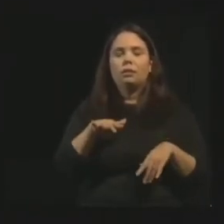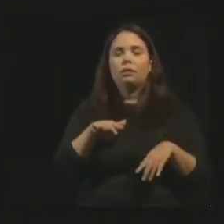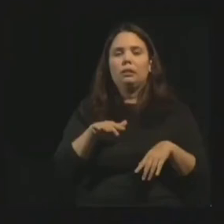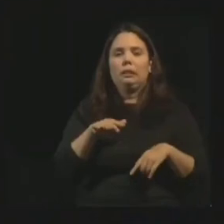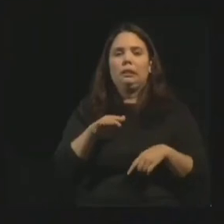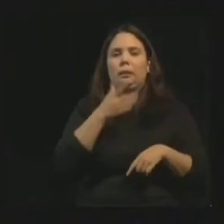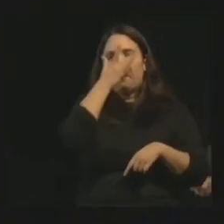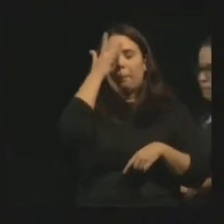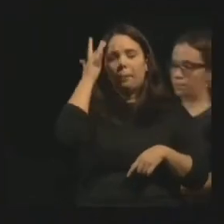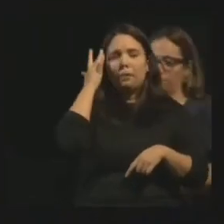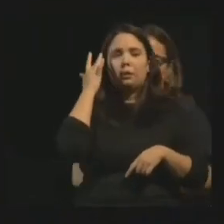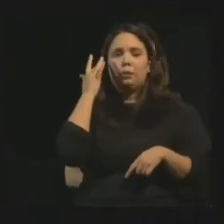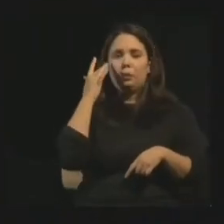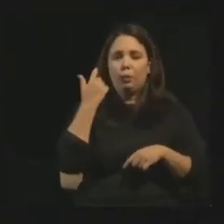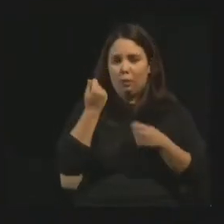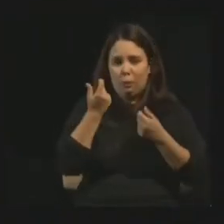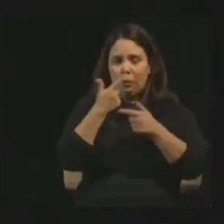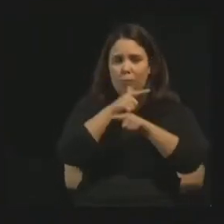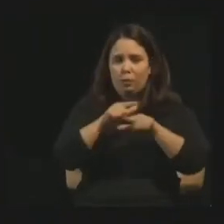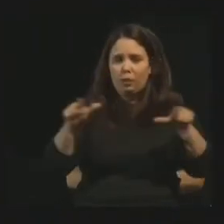obsessor, não fica ninguém, não é, tá, necessita.